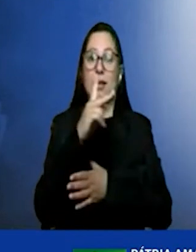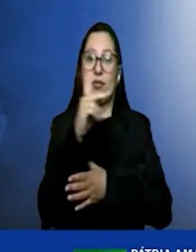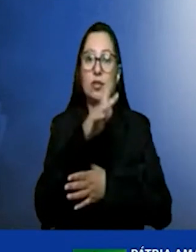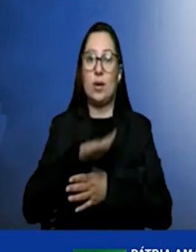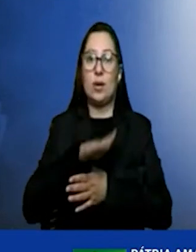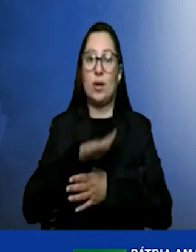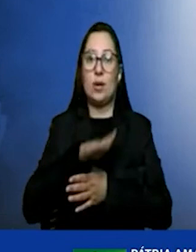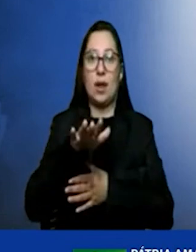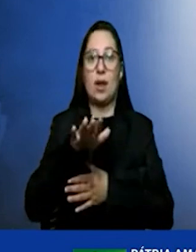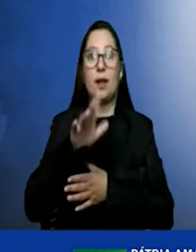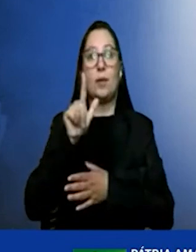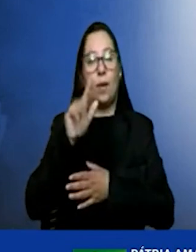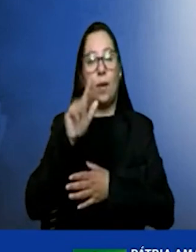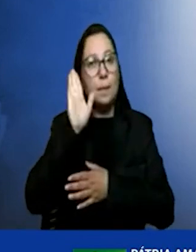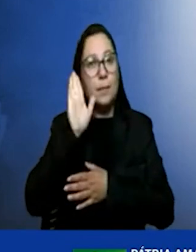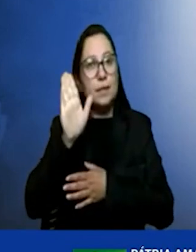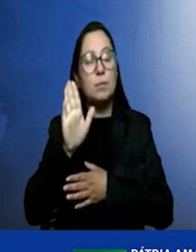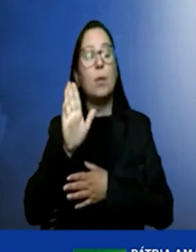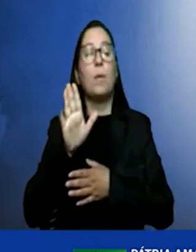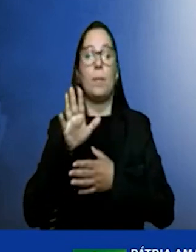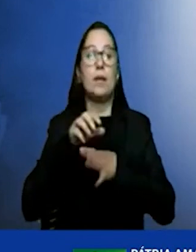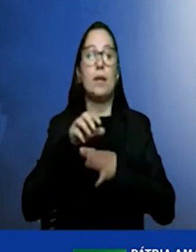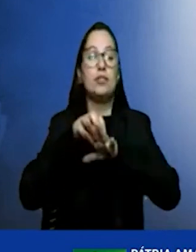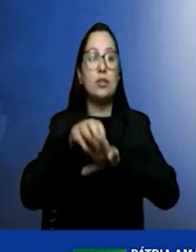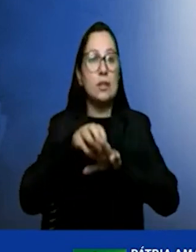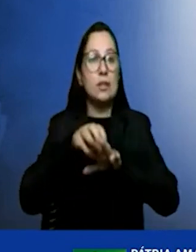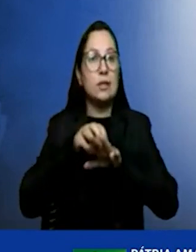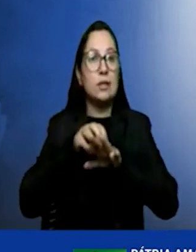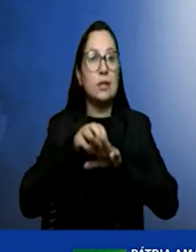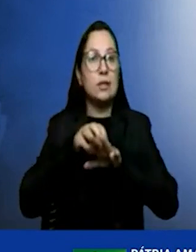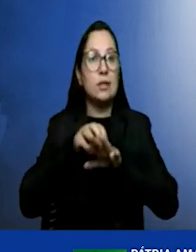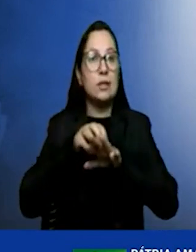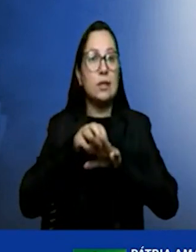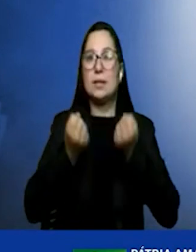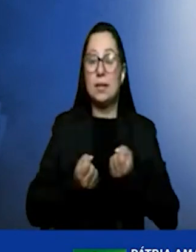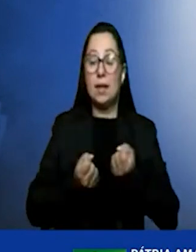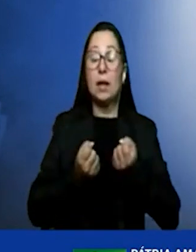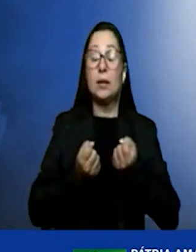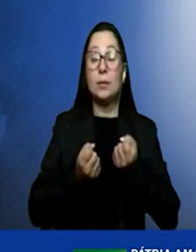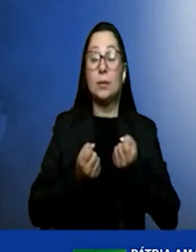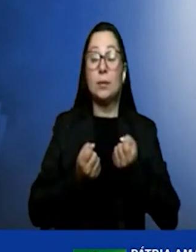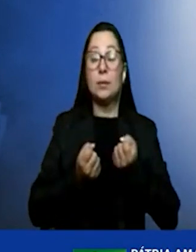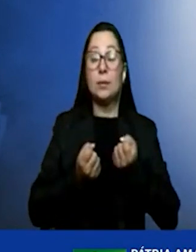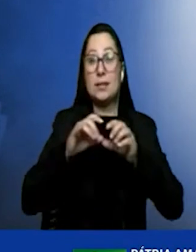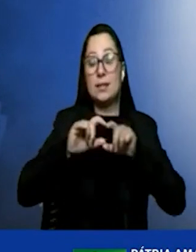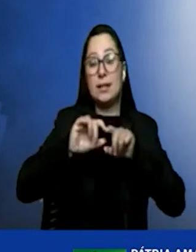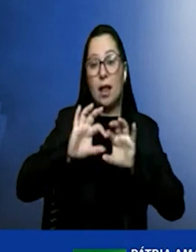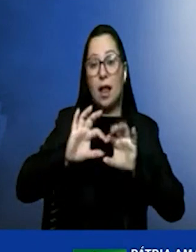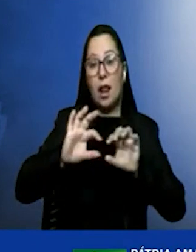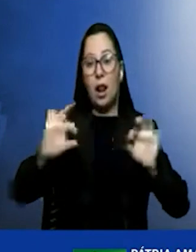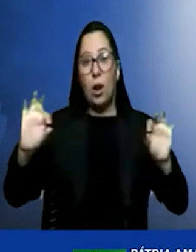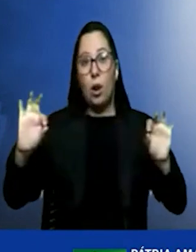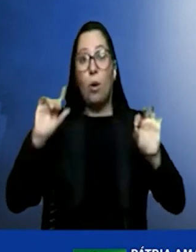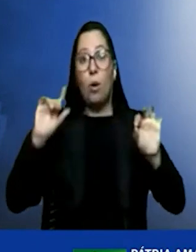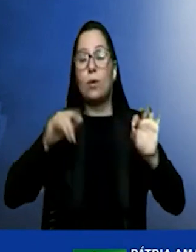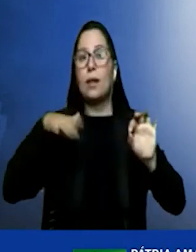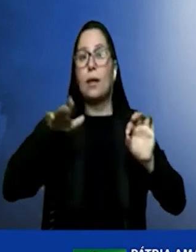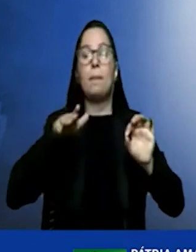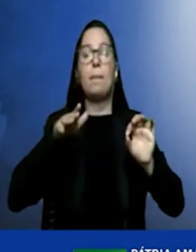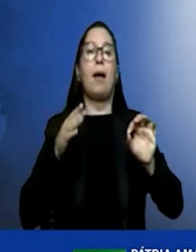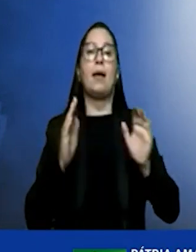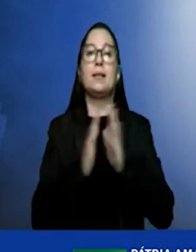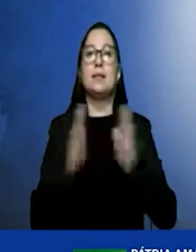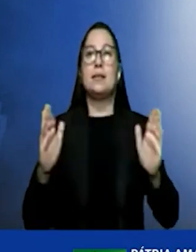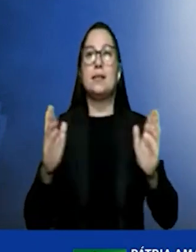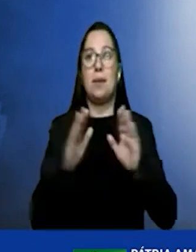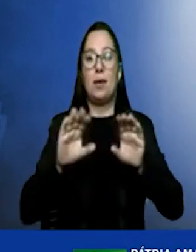de veículos pesados. Como o veículo é mais longo, você tem mais espaço para os tanques de hidrogênio. Logo, você não precisa